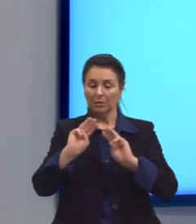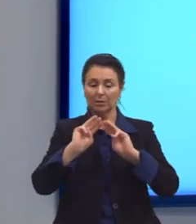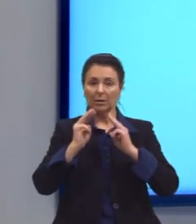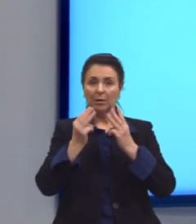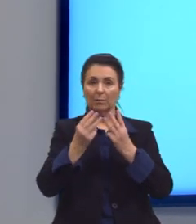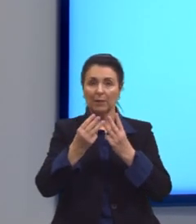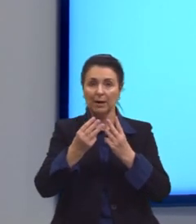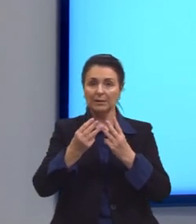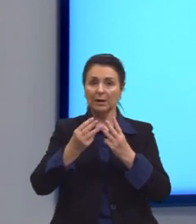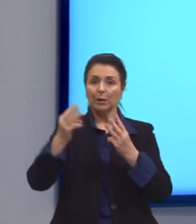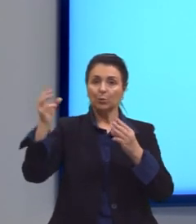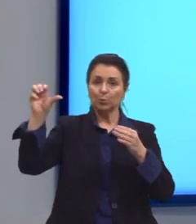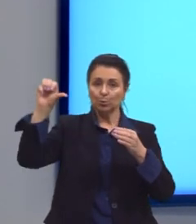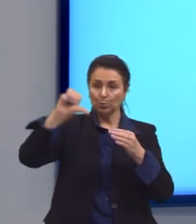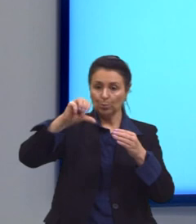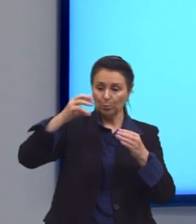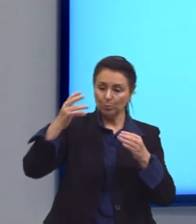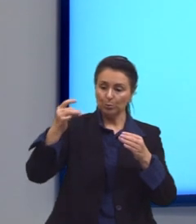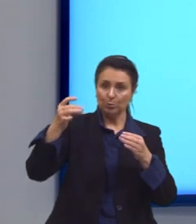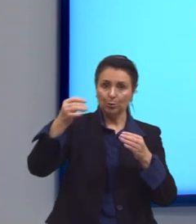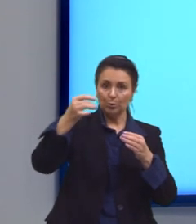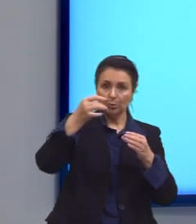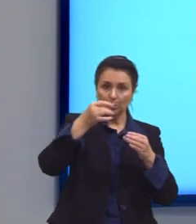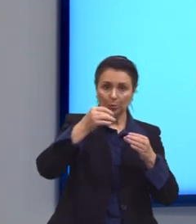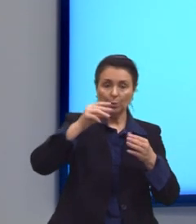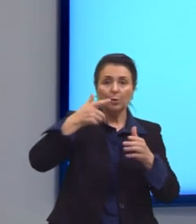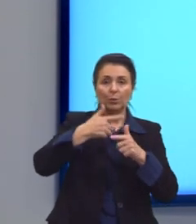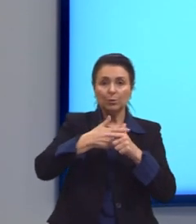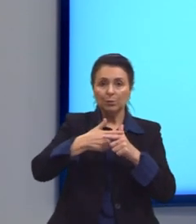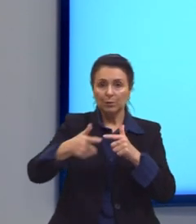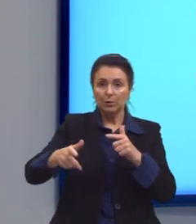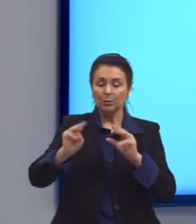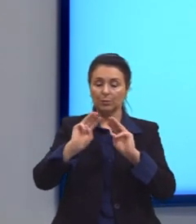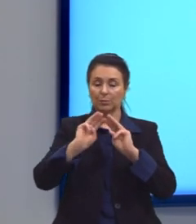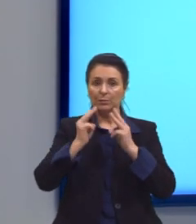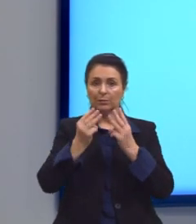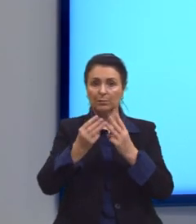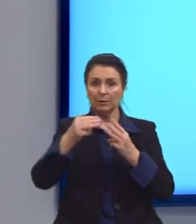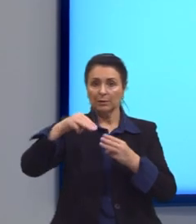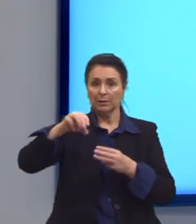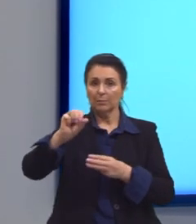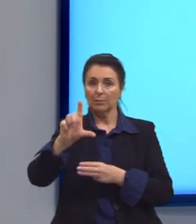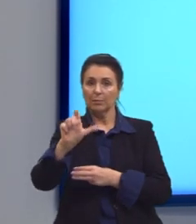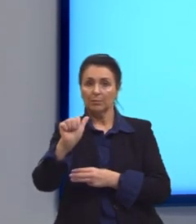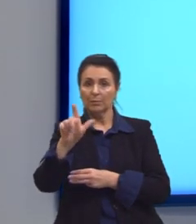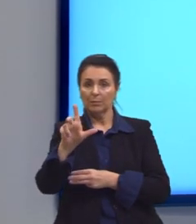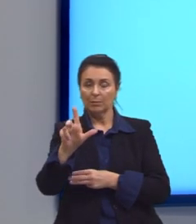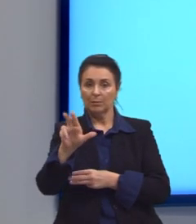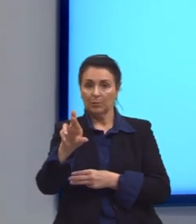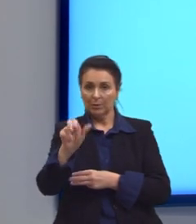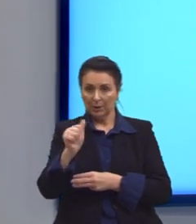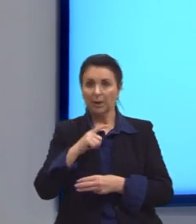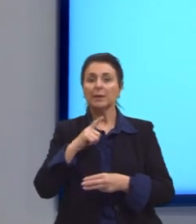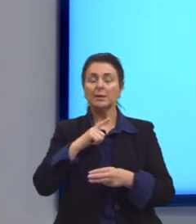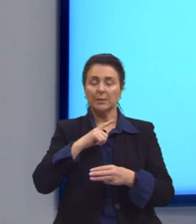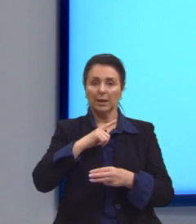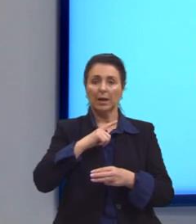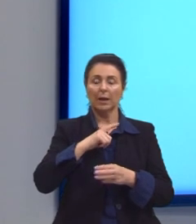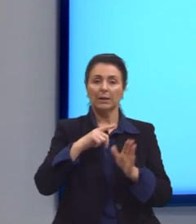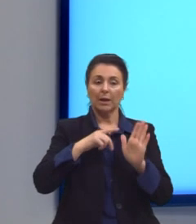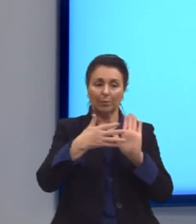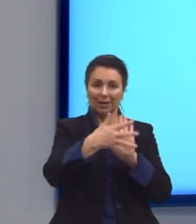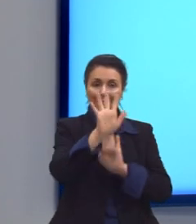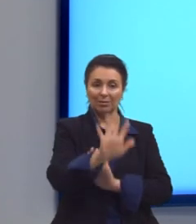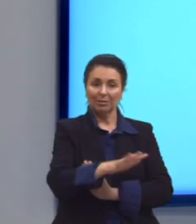soluto dividido pela massa molar, onde sim este dado é fornecido, porque ele é tabelado, vezes o volume da